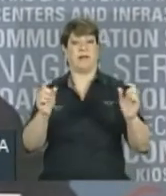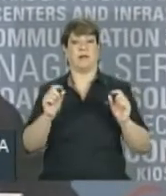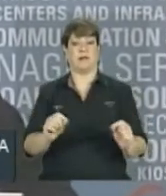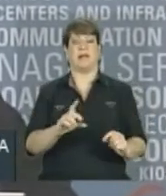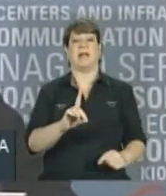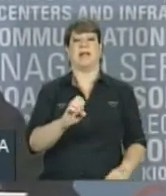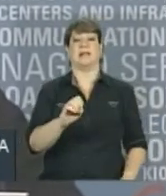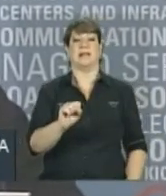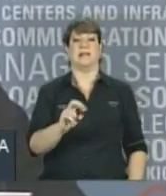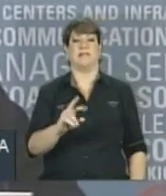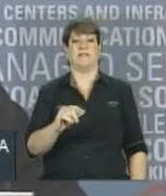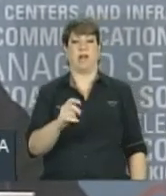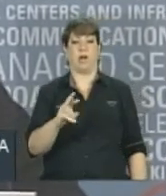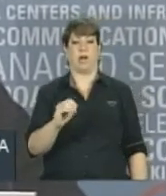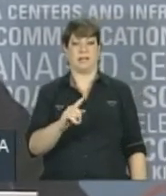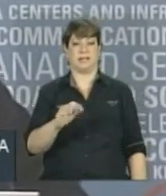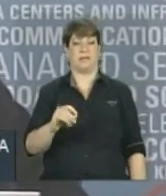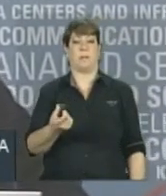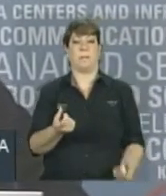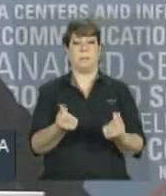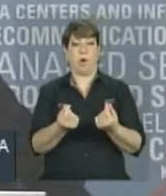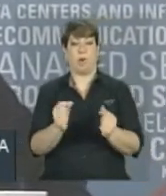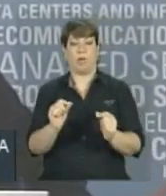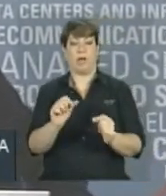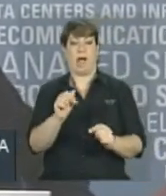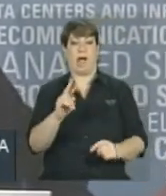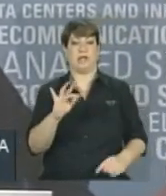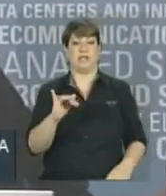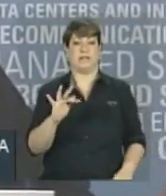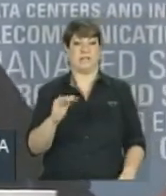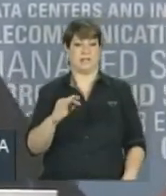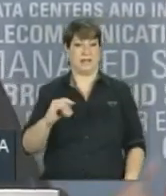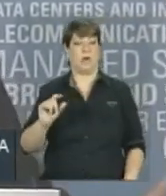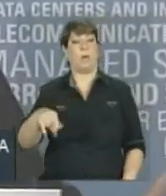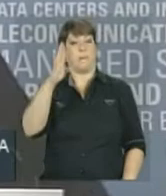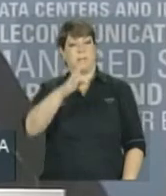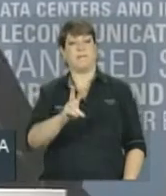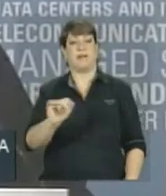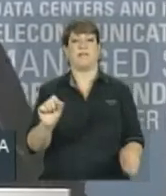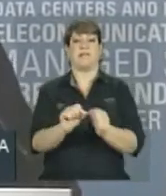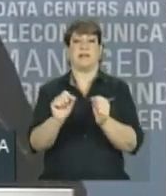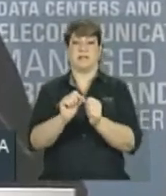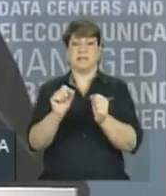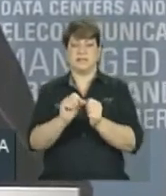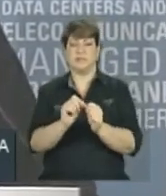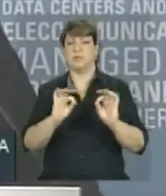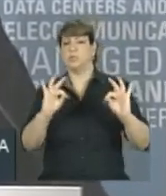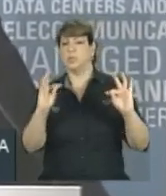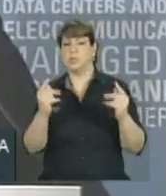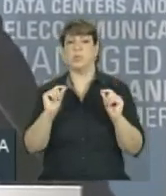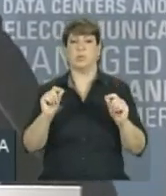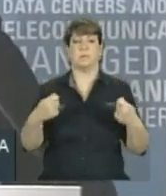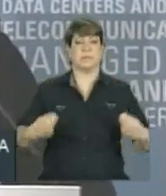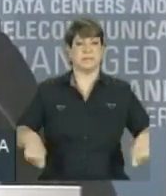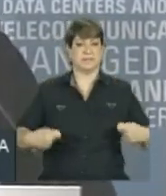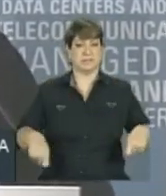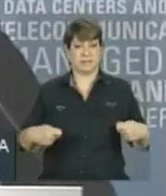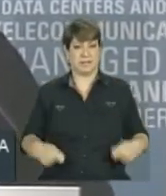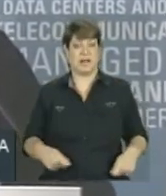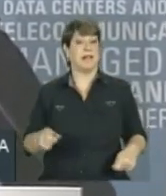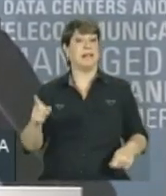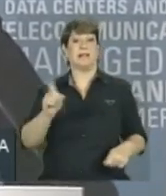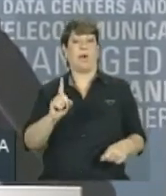desvalorização das moedas de forma artificial, o Brasil fará, tomará todas as medidas que não